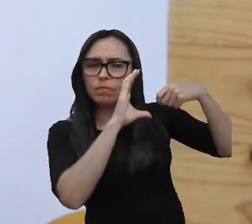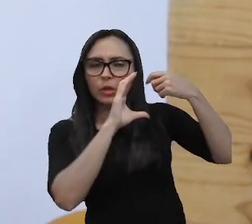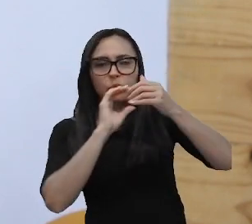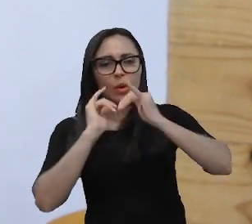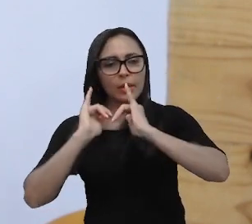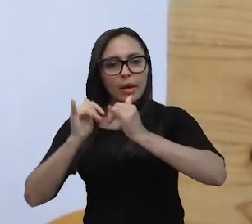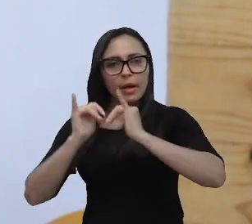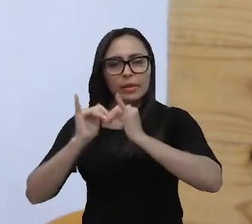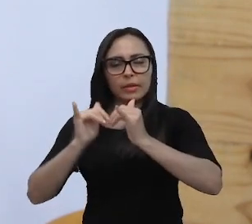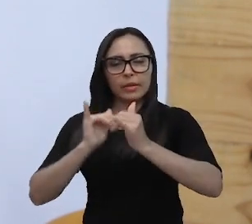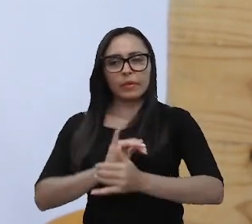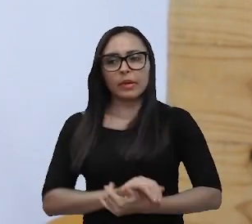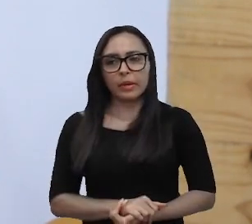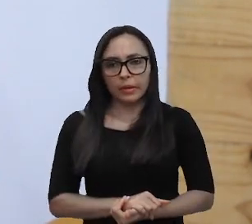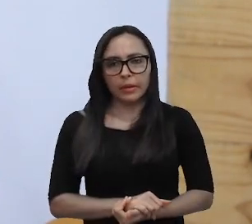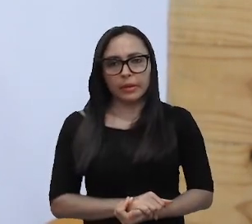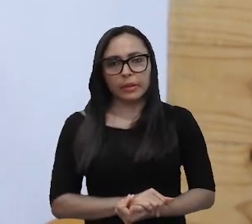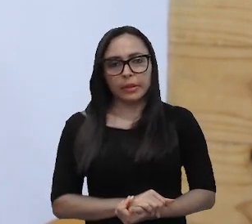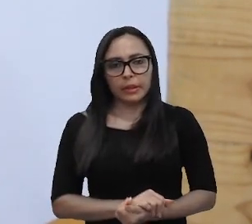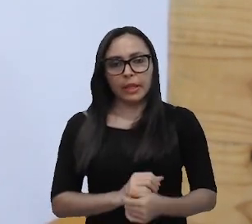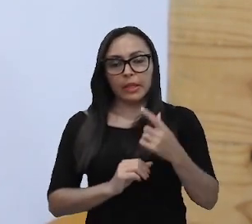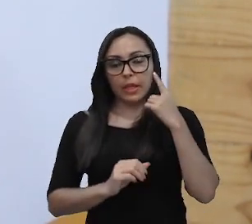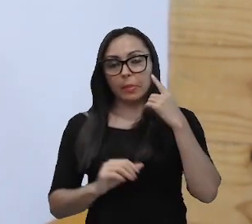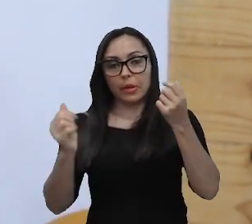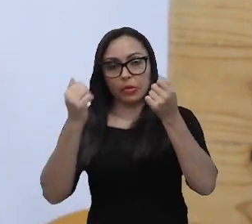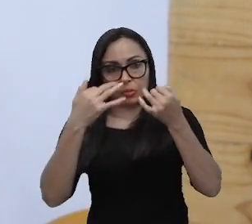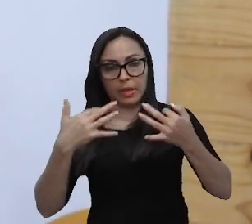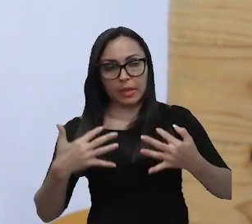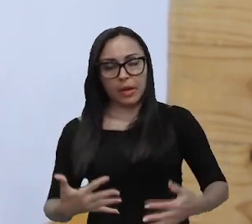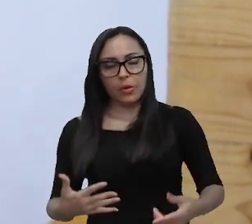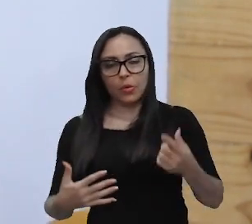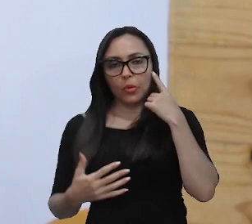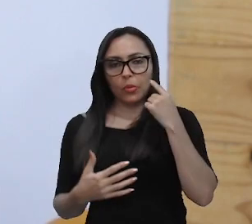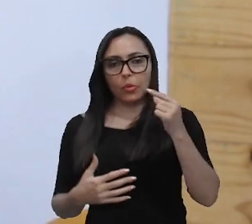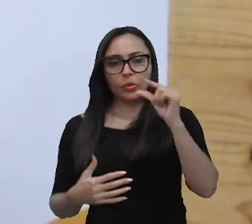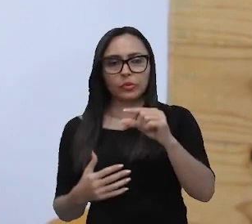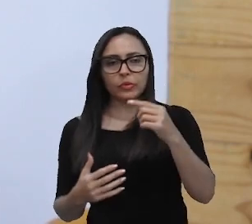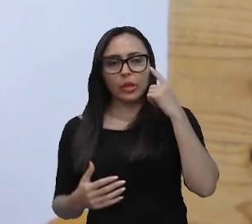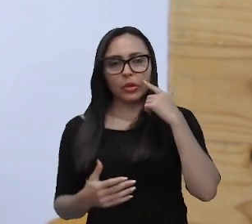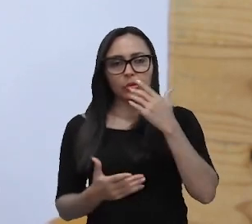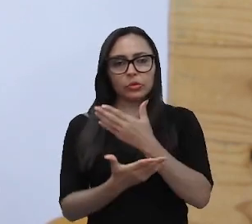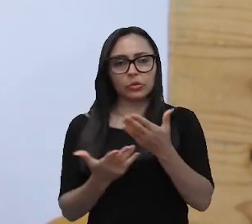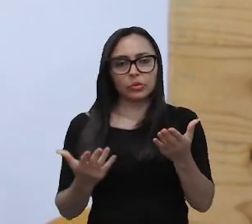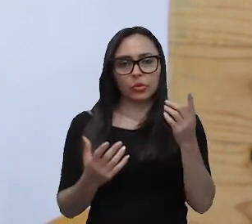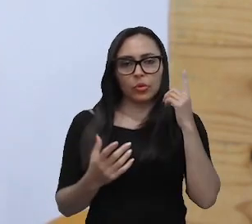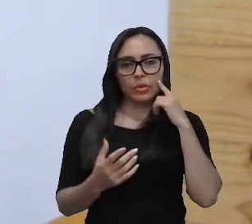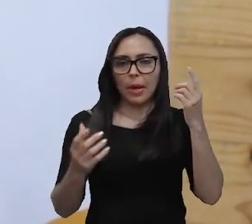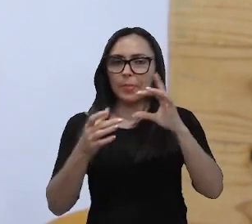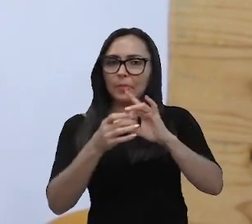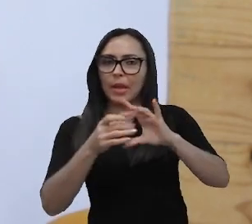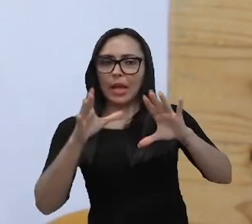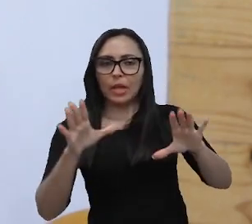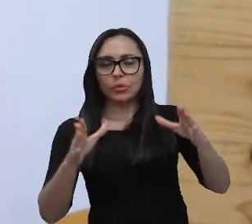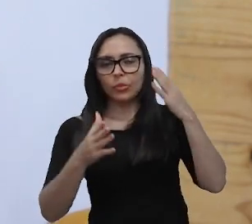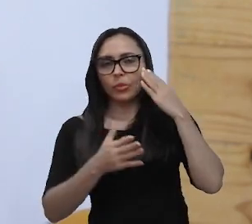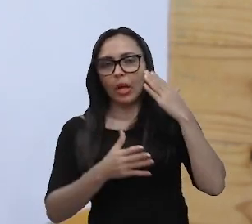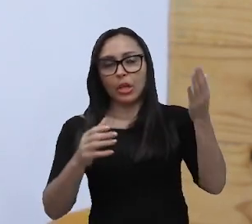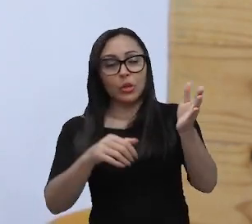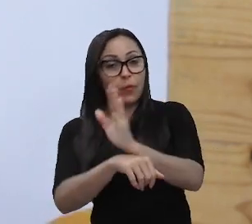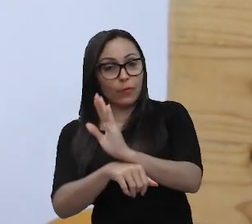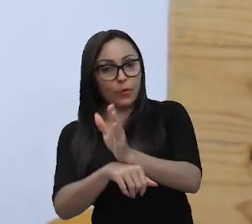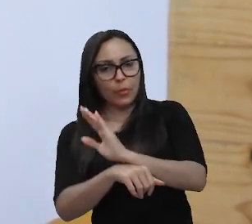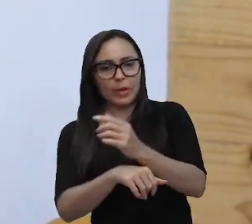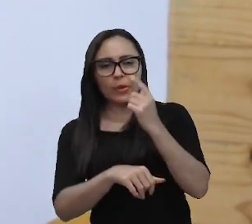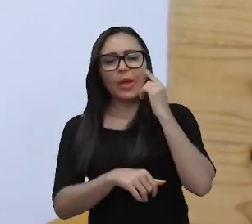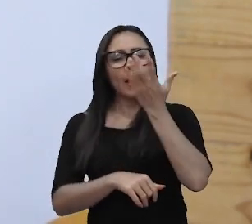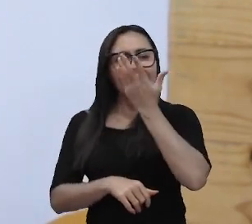E aí, para ilustrar um pouco disso, eu trouxe a abertura dos ossinhos carinhosos, que foi quando eu